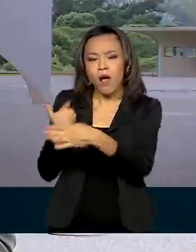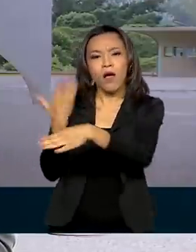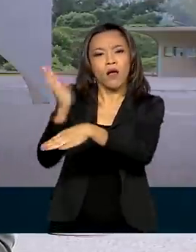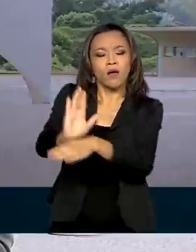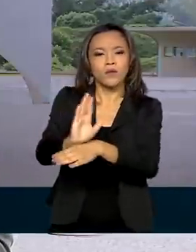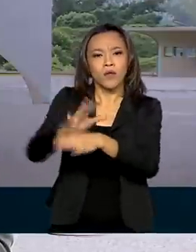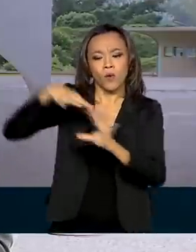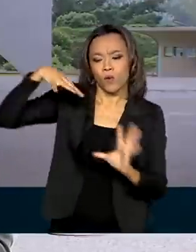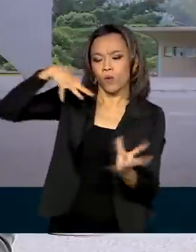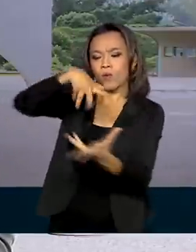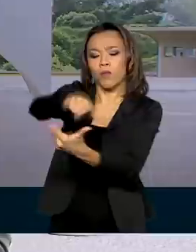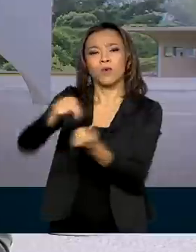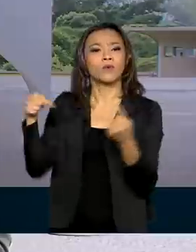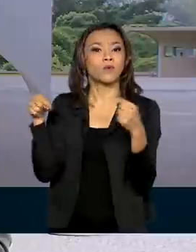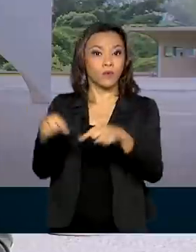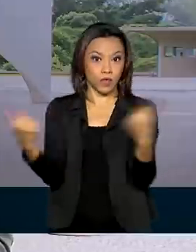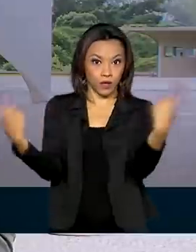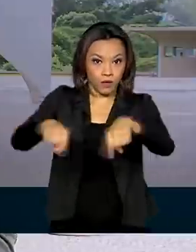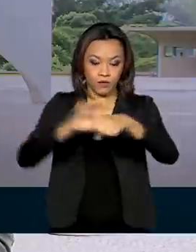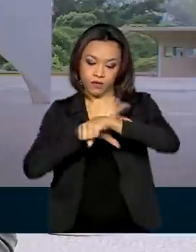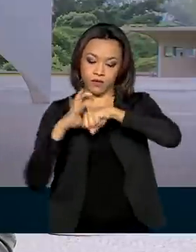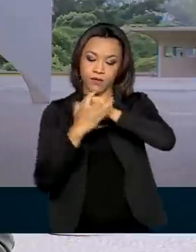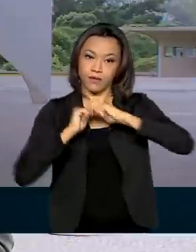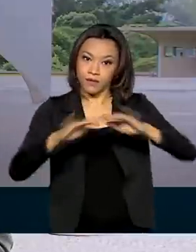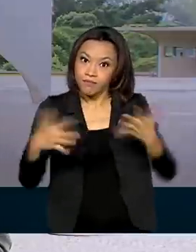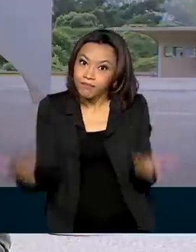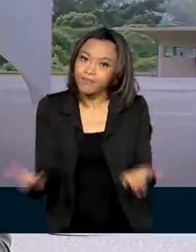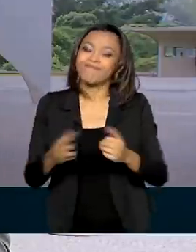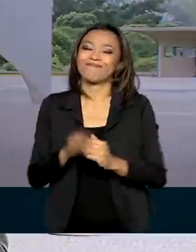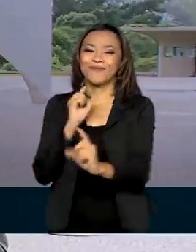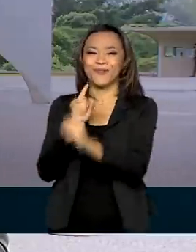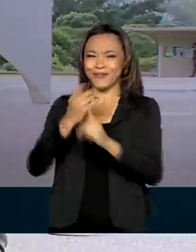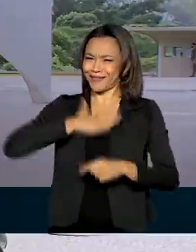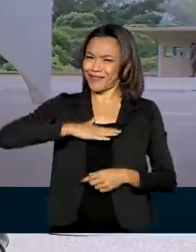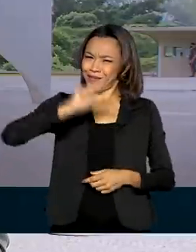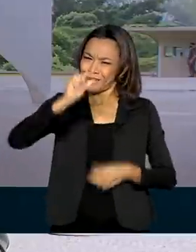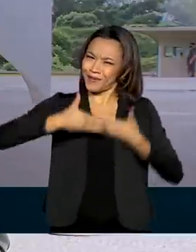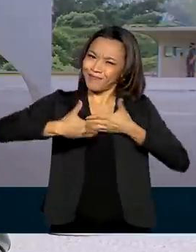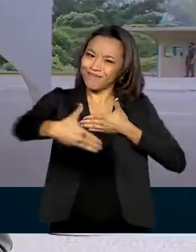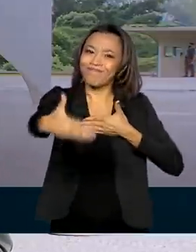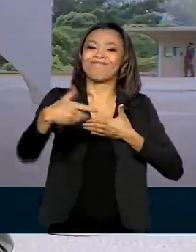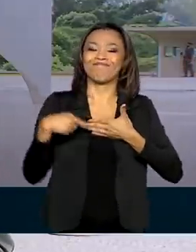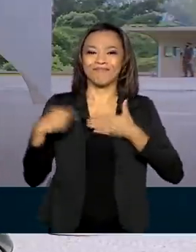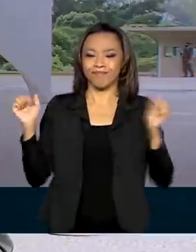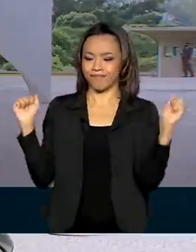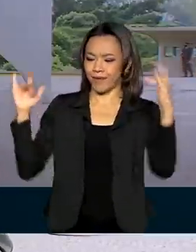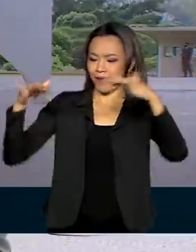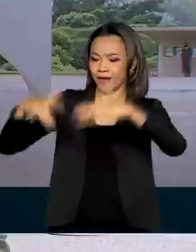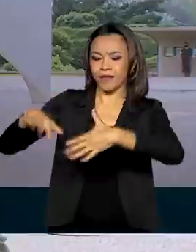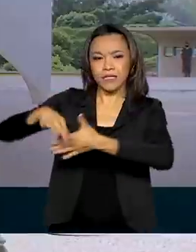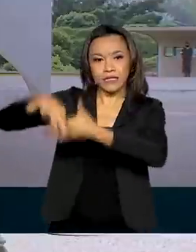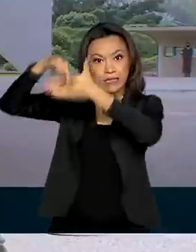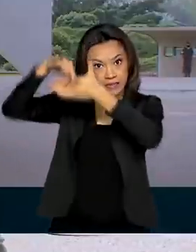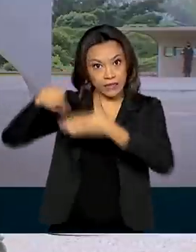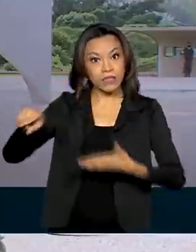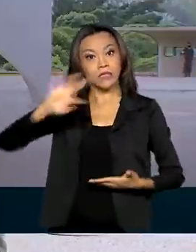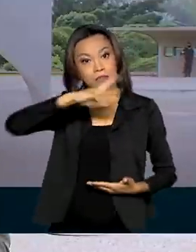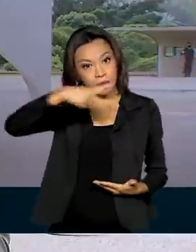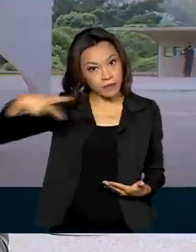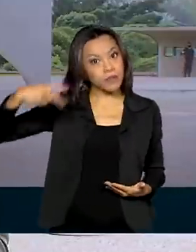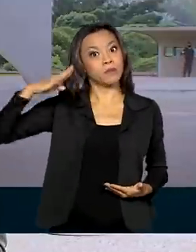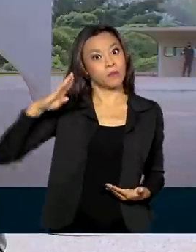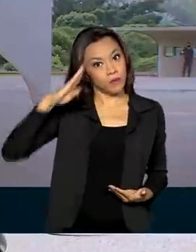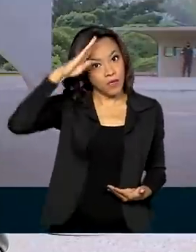nesse momento de enfrentamento da pandemia. Bem, o encontro começa daqui a pouquinho com a presença desses líderes, inclusive do presidente Jair Bolsonaro,